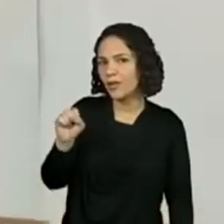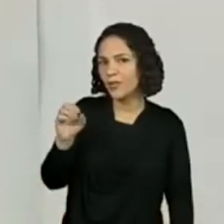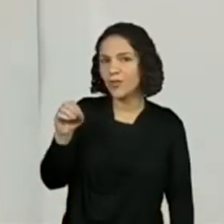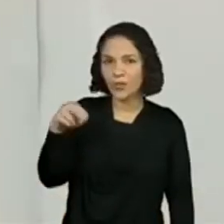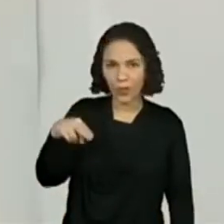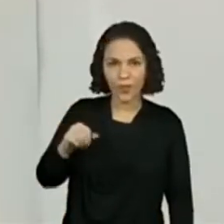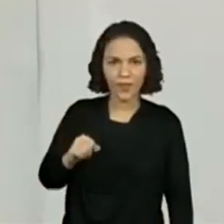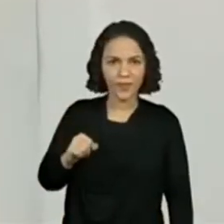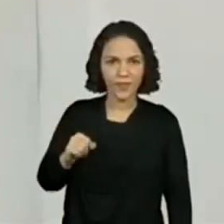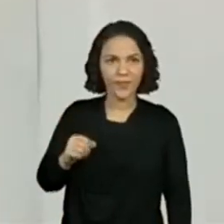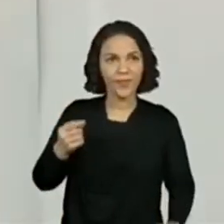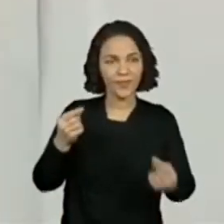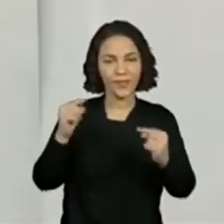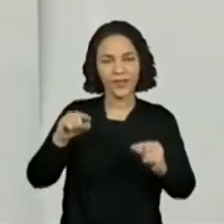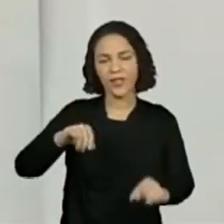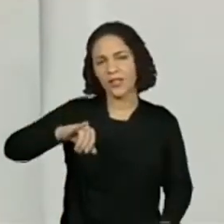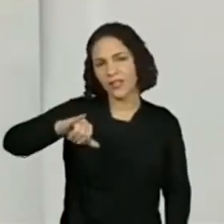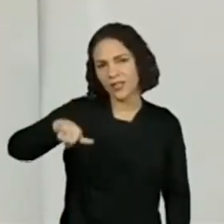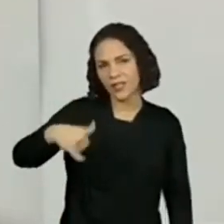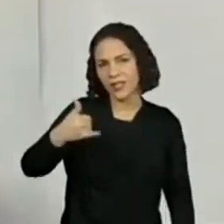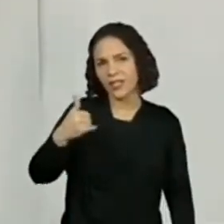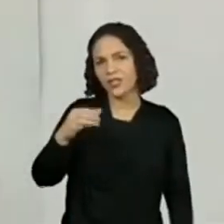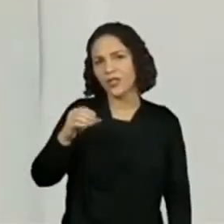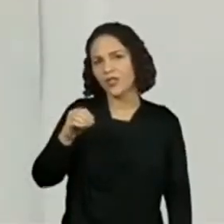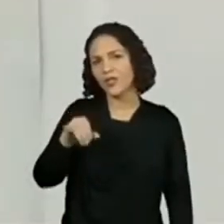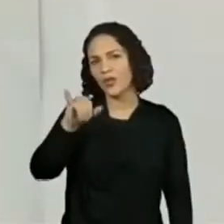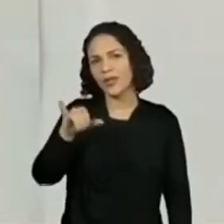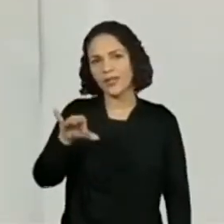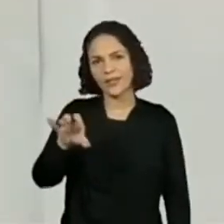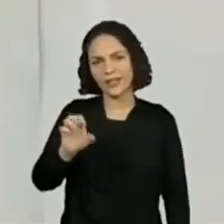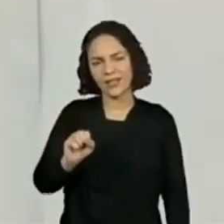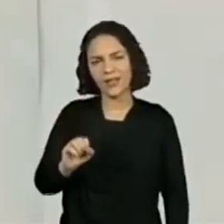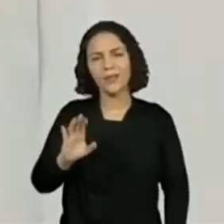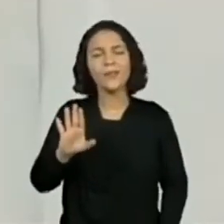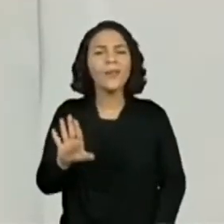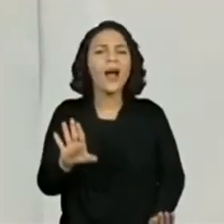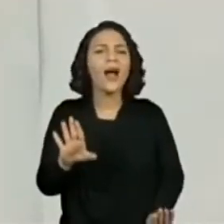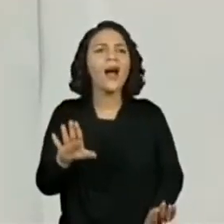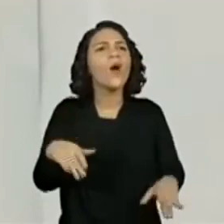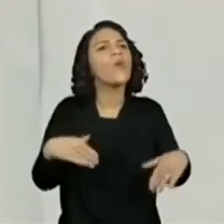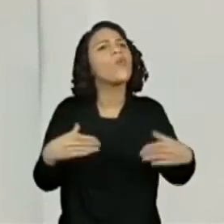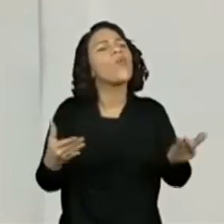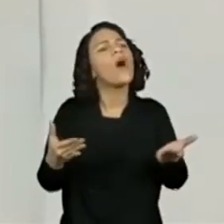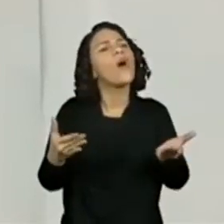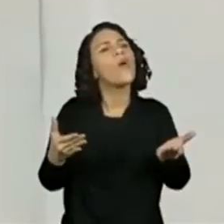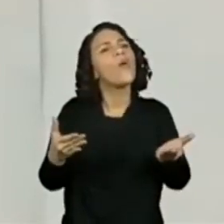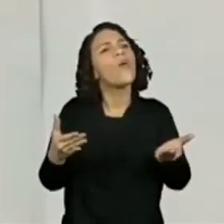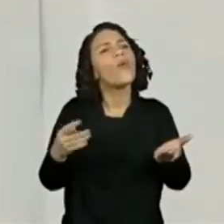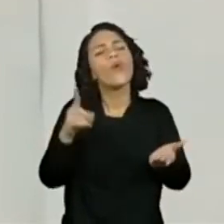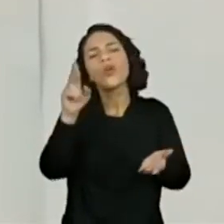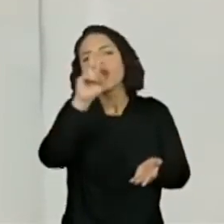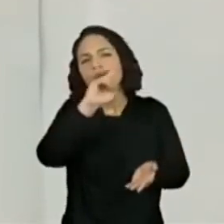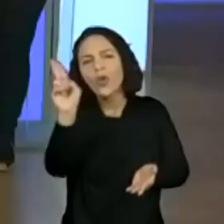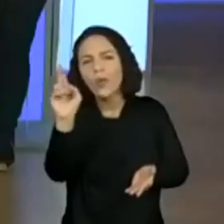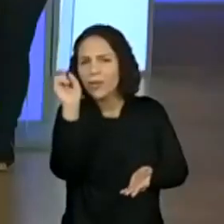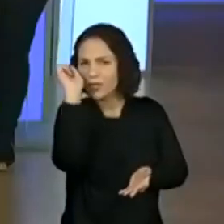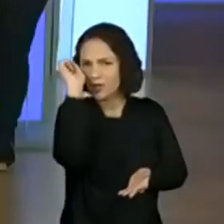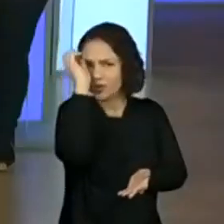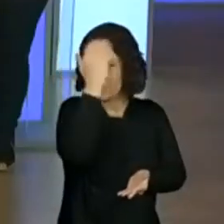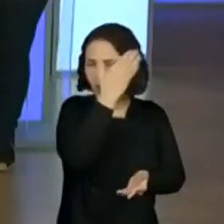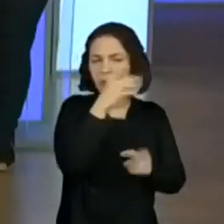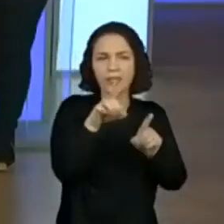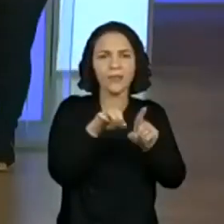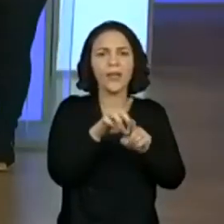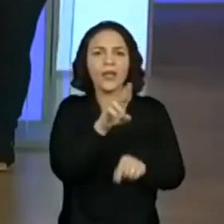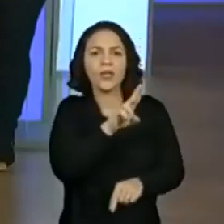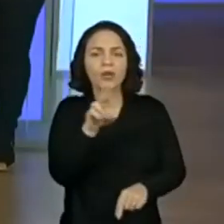Joelson e Joyce. Mas, professora Vivi, qual parte do Joelson, do nome do professor Joelson e qual